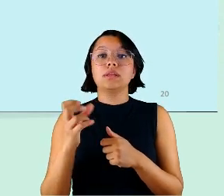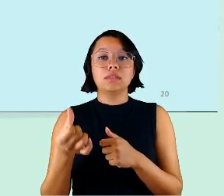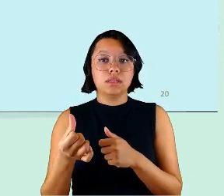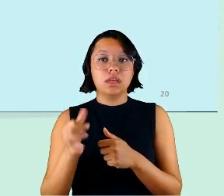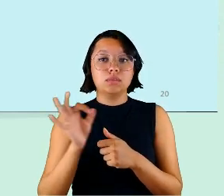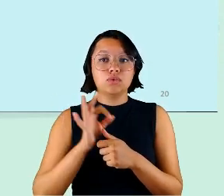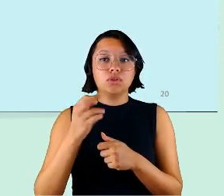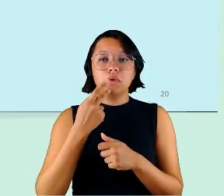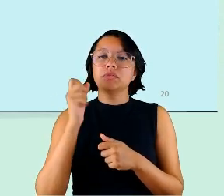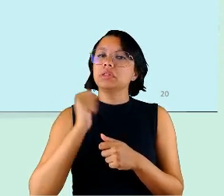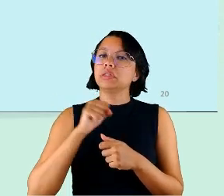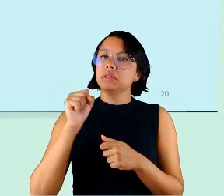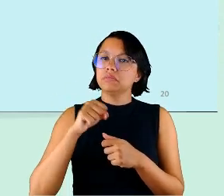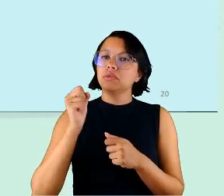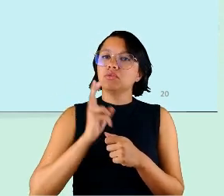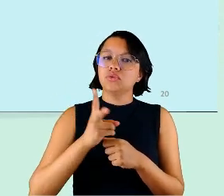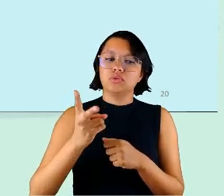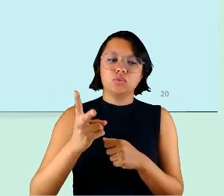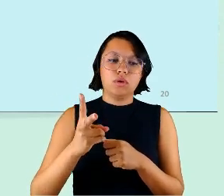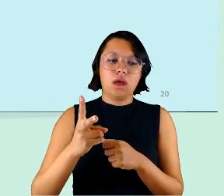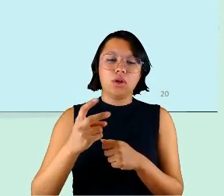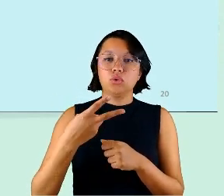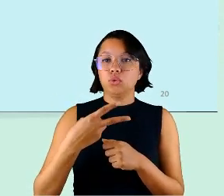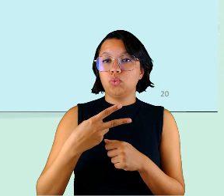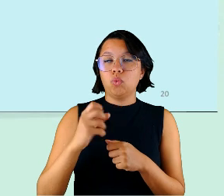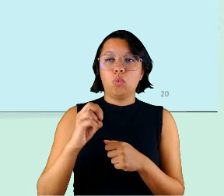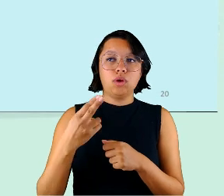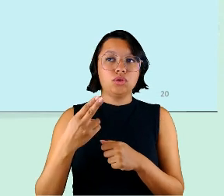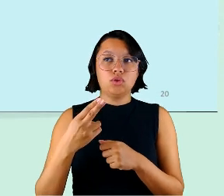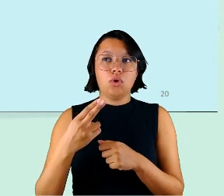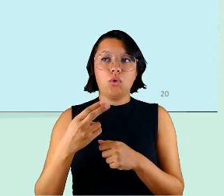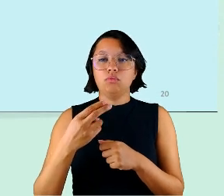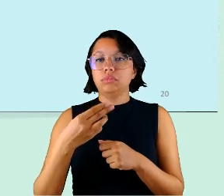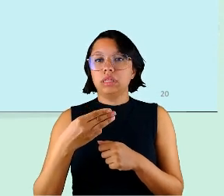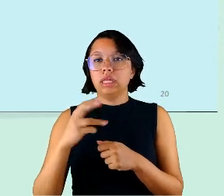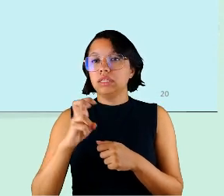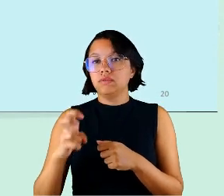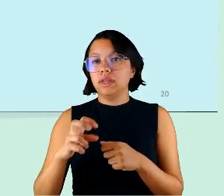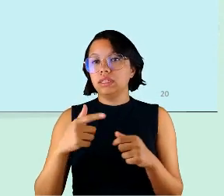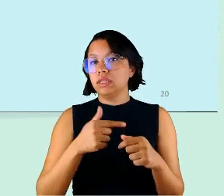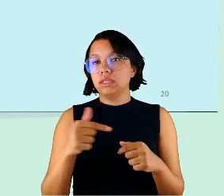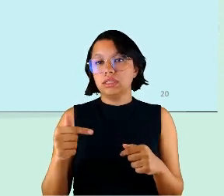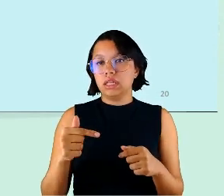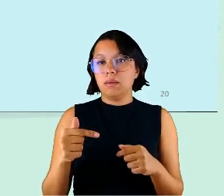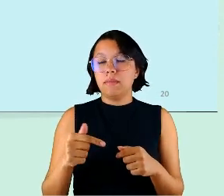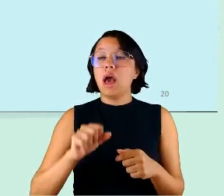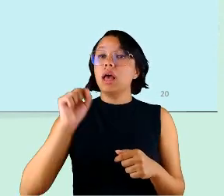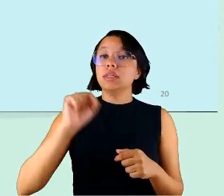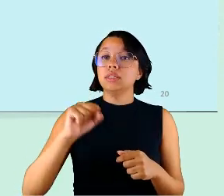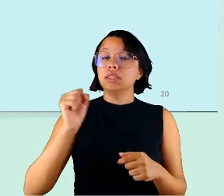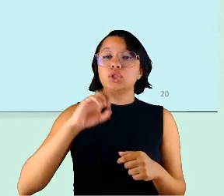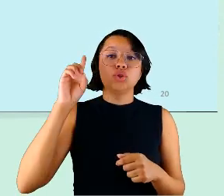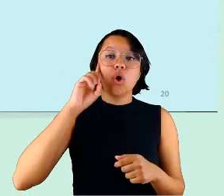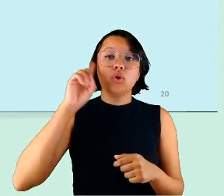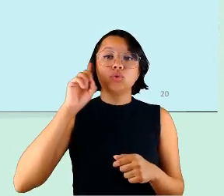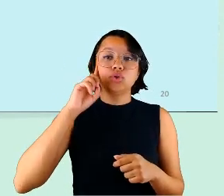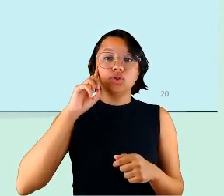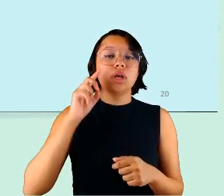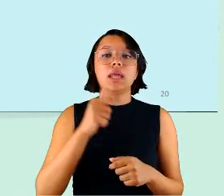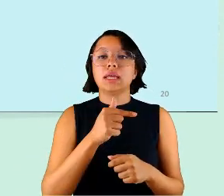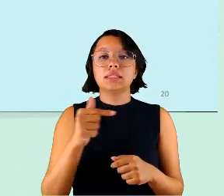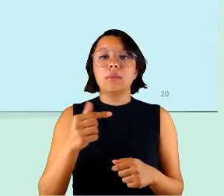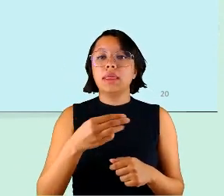dizem que sim duas a três vezes por semana sim todos os dias da semana 33